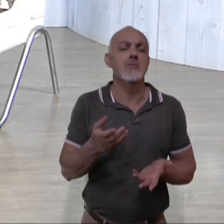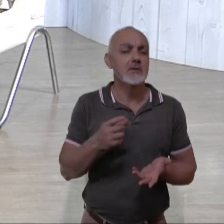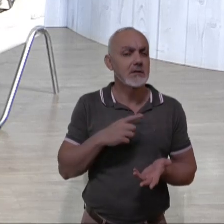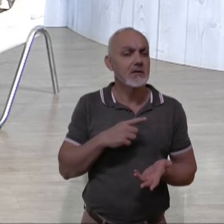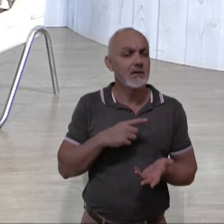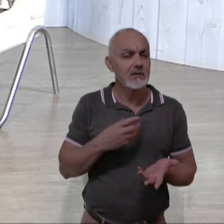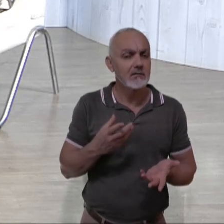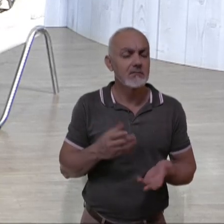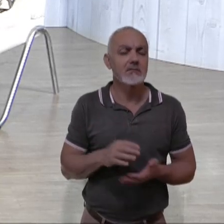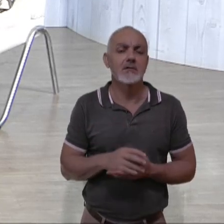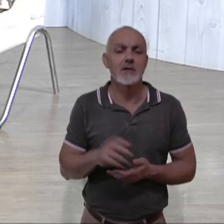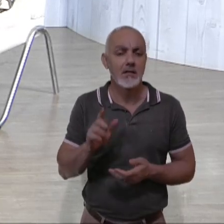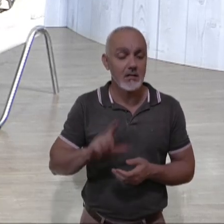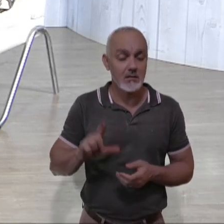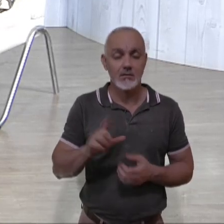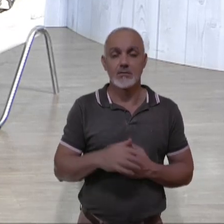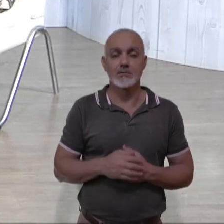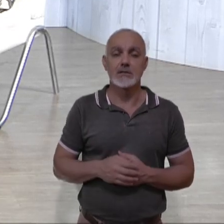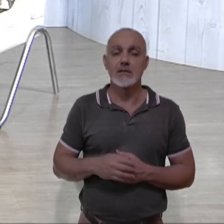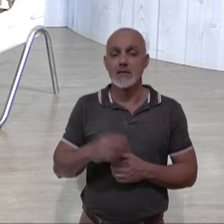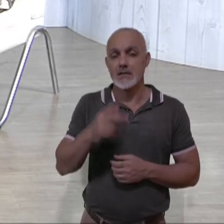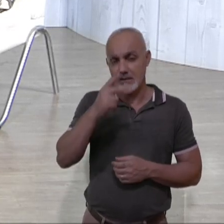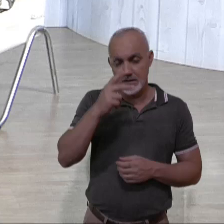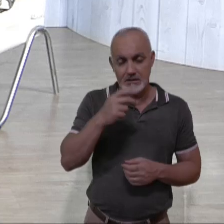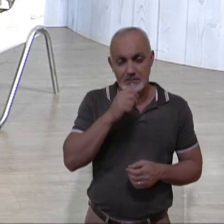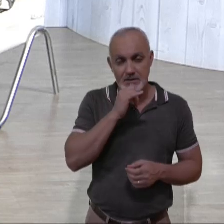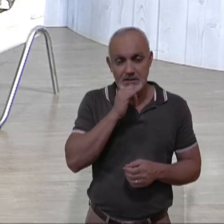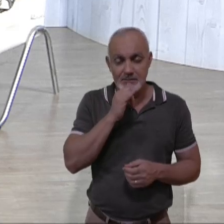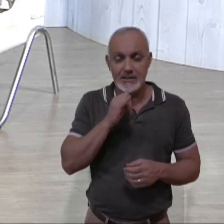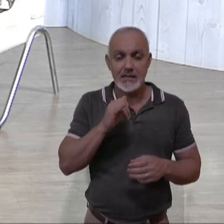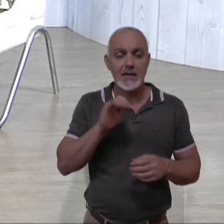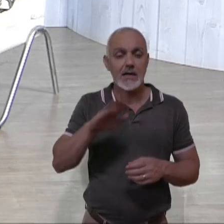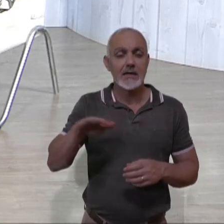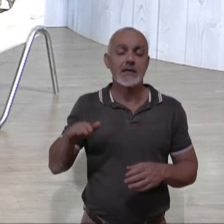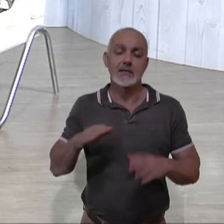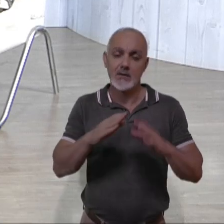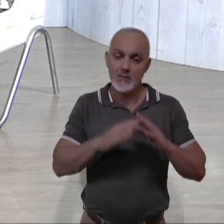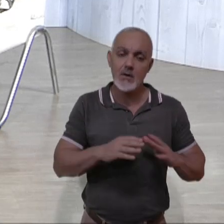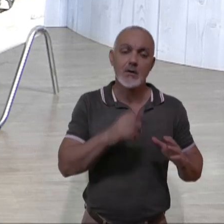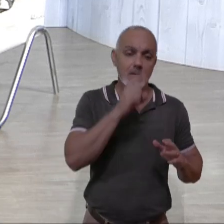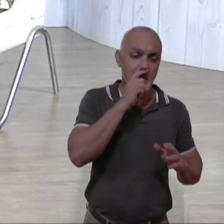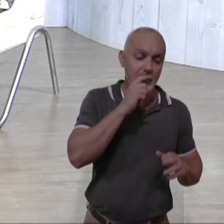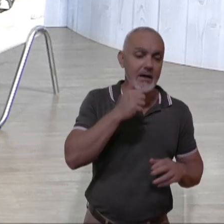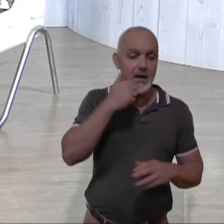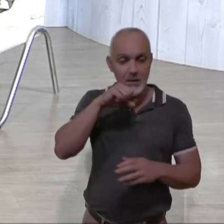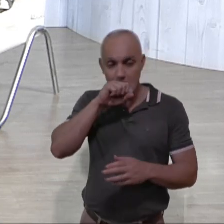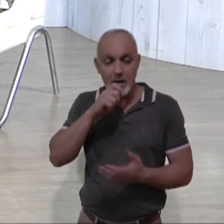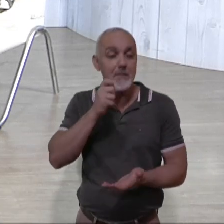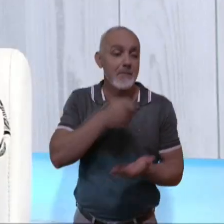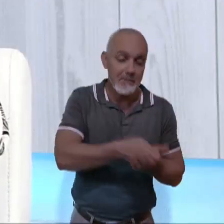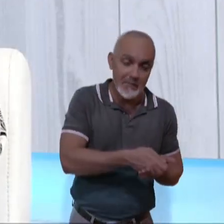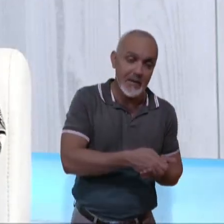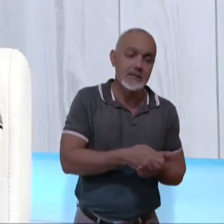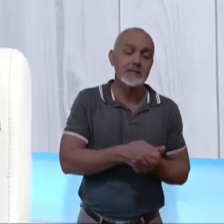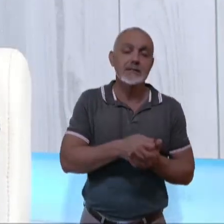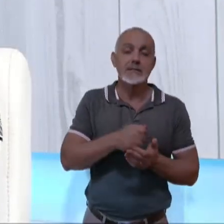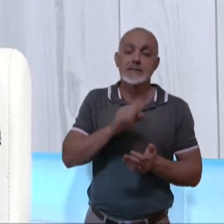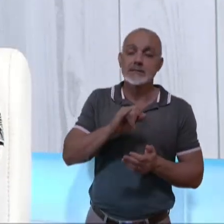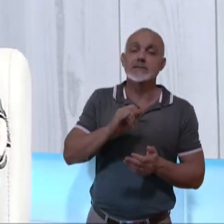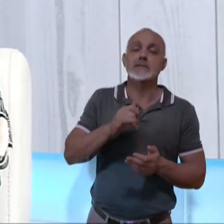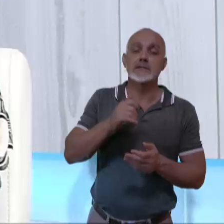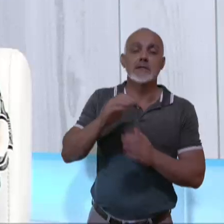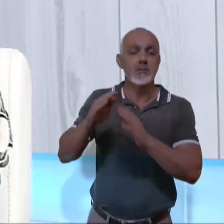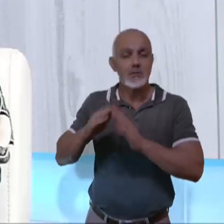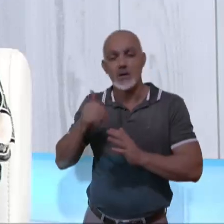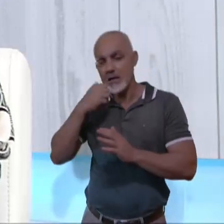Sim. Lógico. Quem mora, por exemplo, se a criança mora com o pai, a mãe paga a pensão. Se mora com a mãe, o pai vai